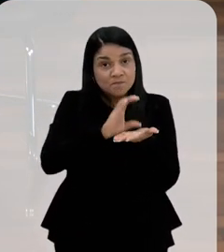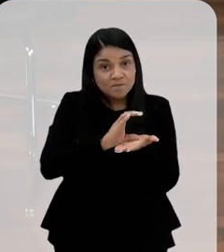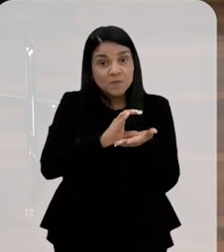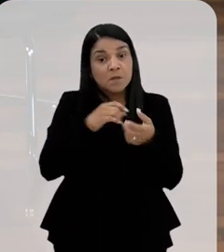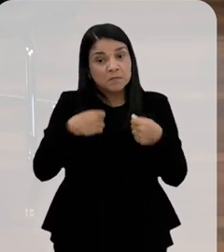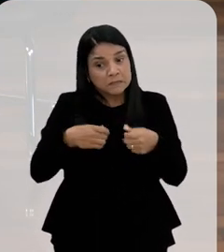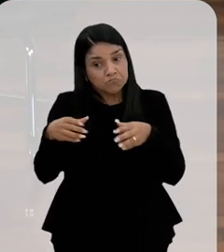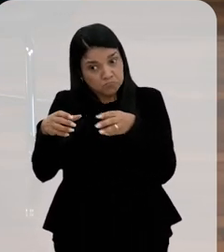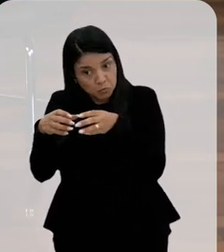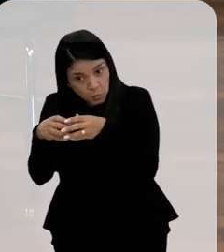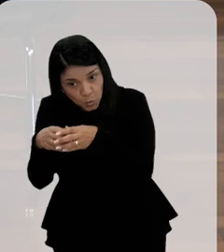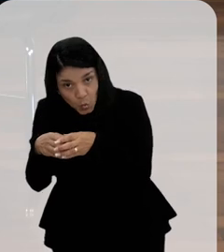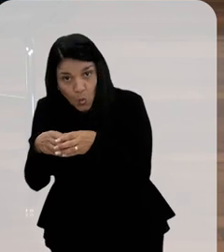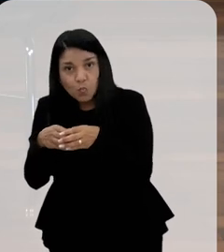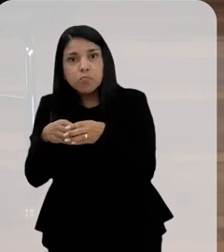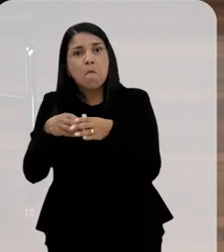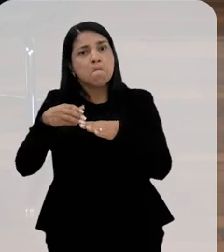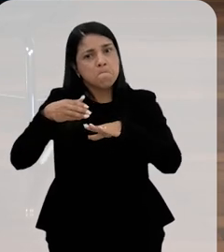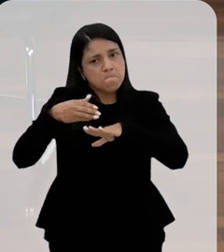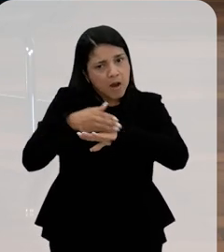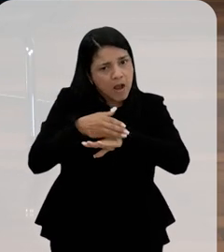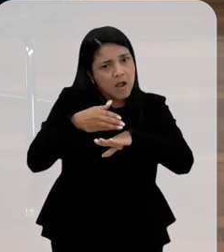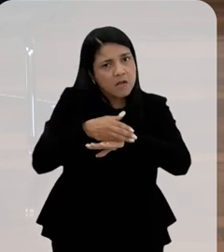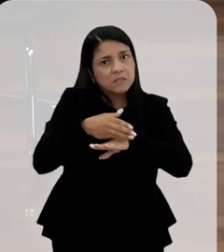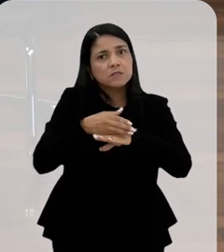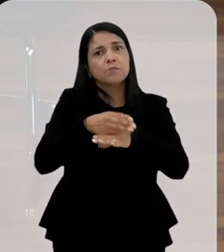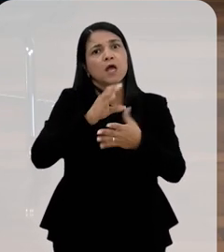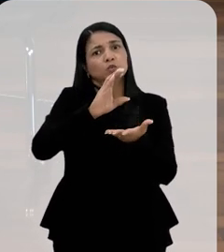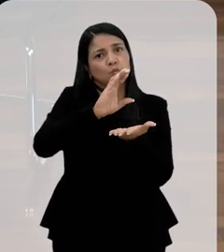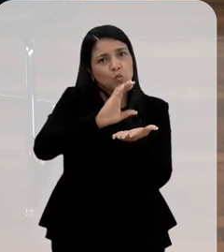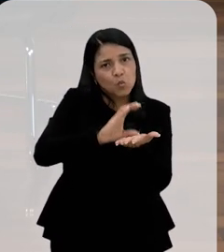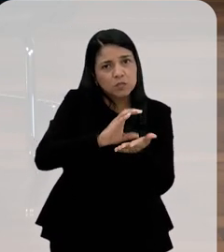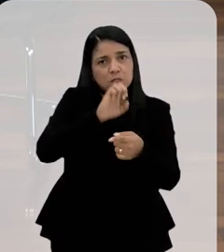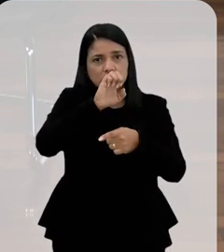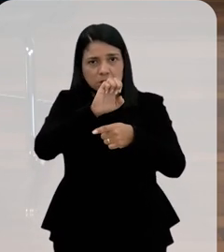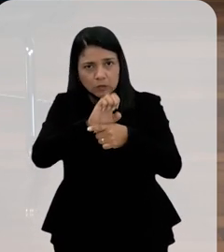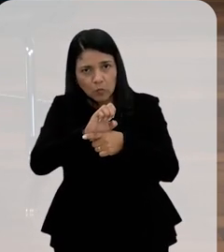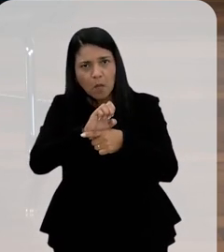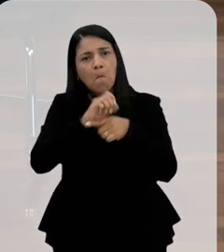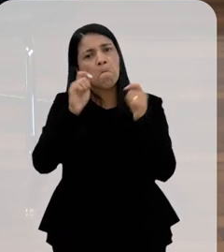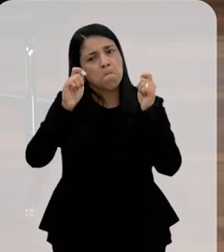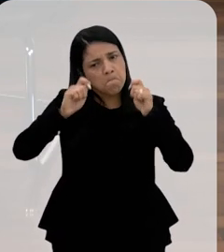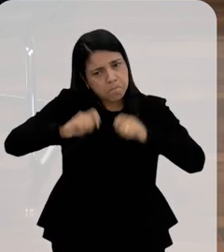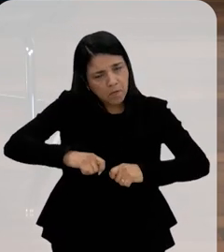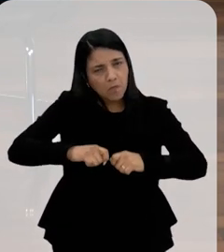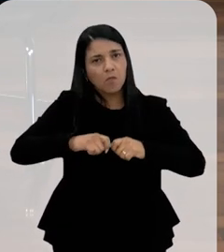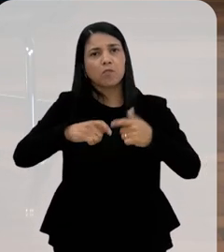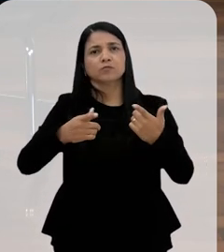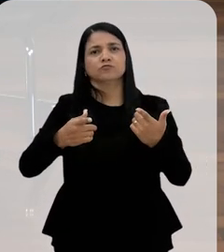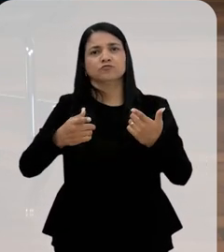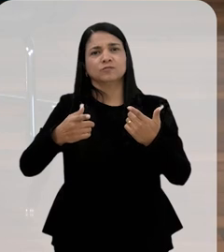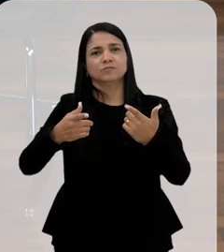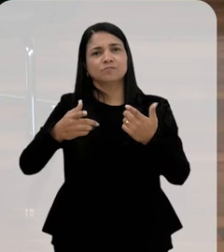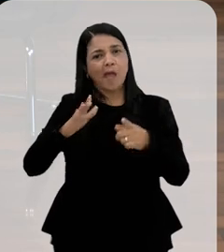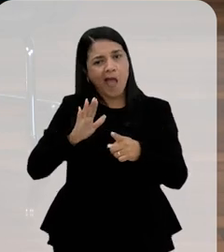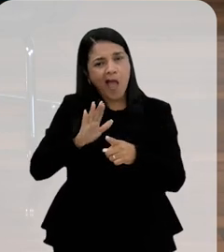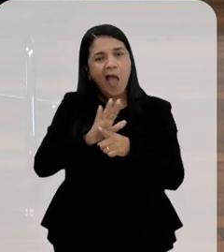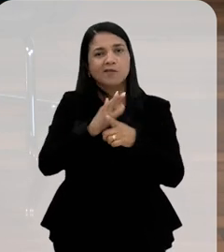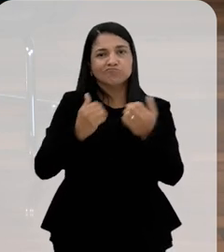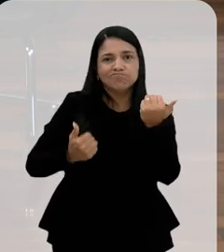estar organizado em um coletivo e participar do Conselho, né, para poder